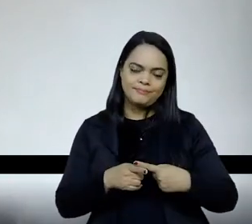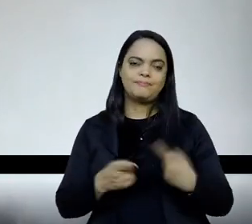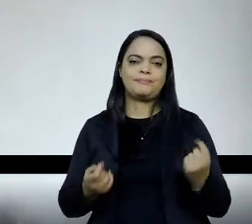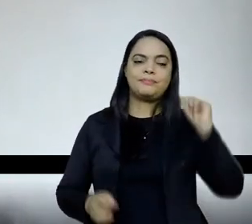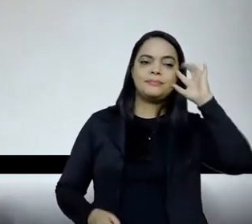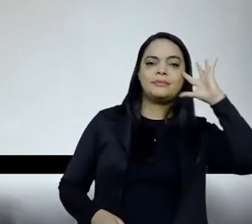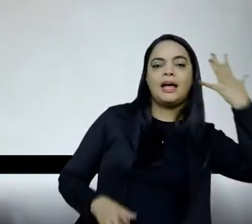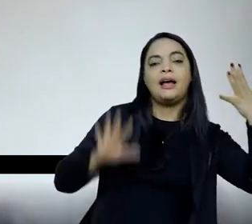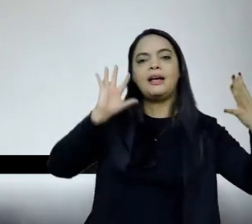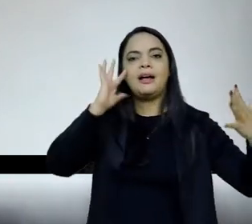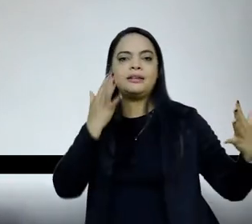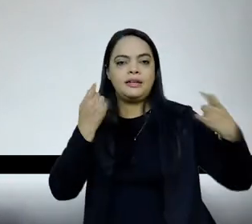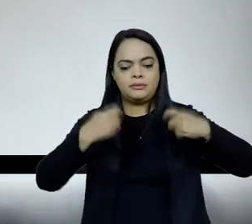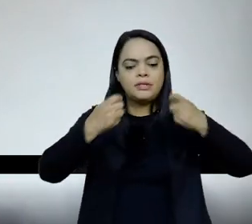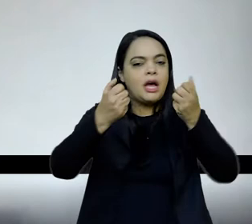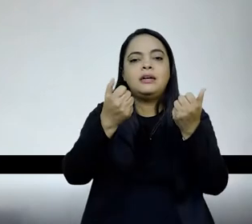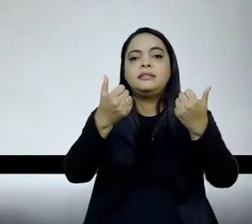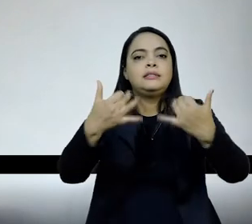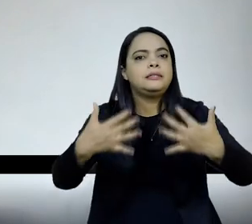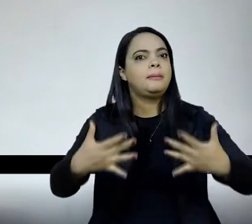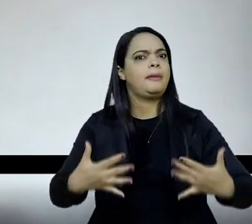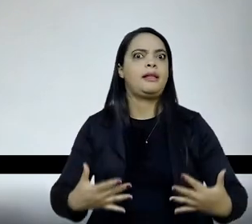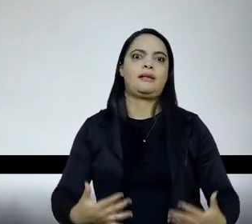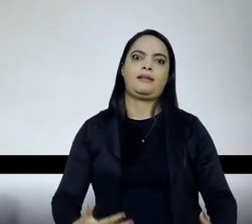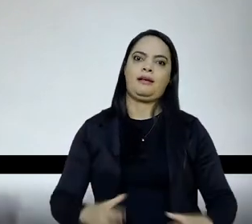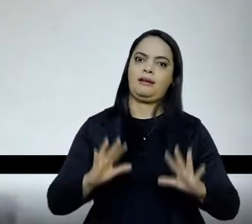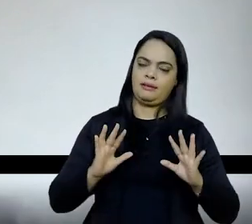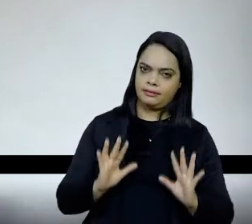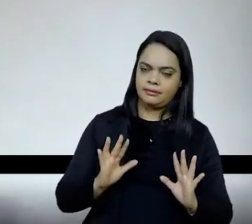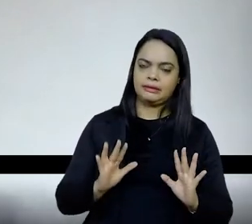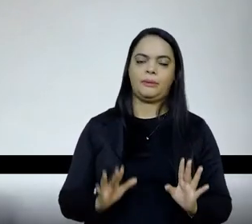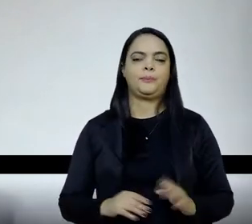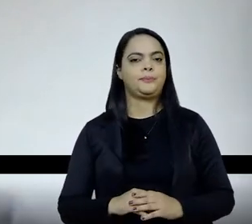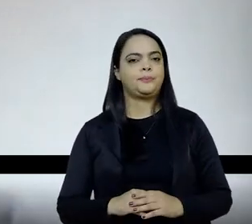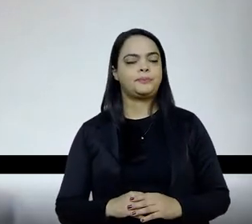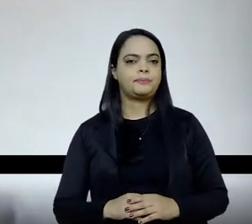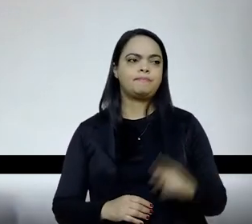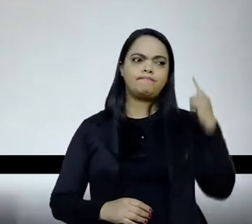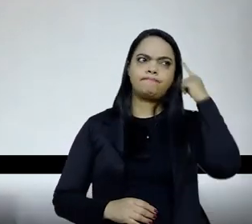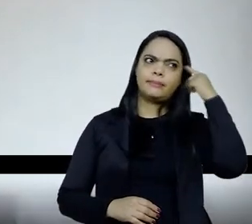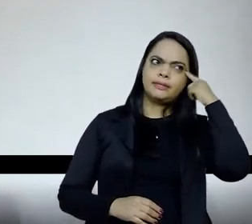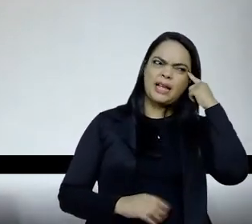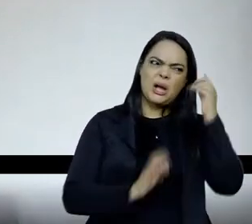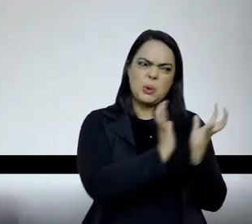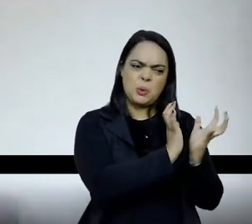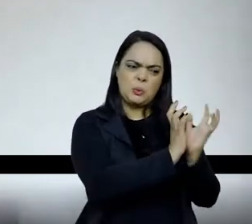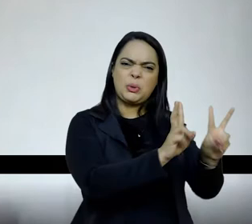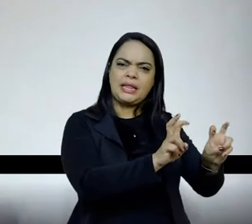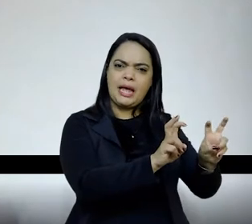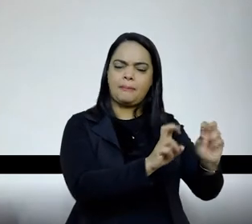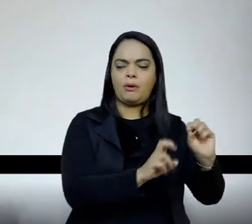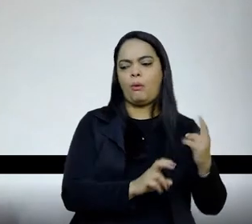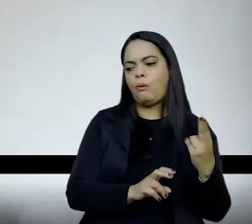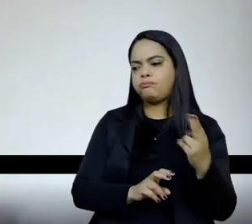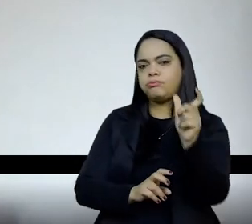arbitrárias sejam justificáveis, né? Então, acho que a ideia de fazer por tema ou por sujeitos,